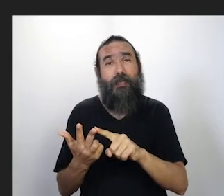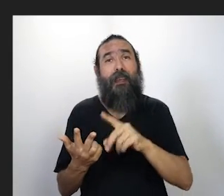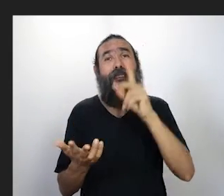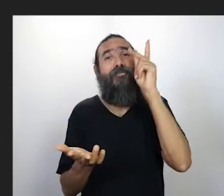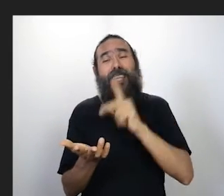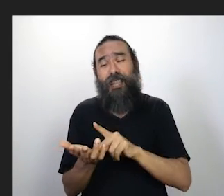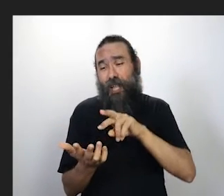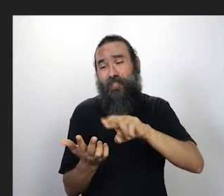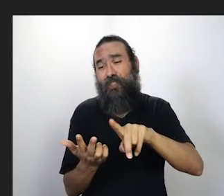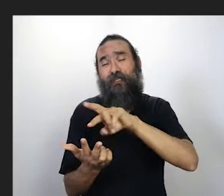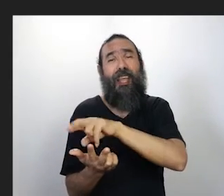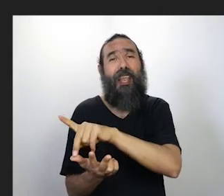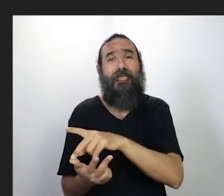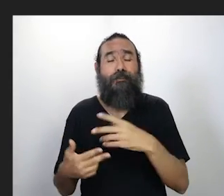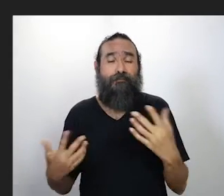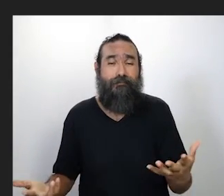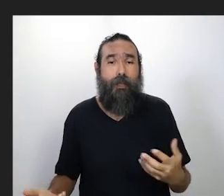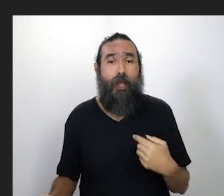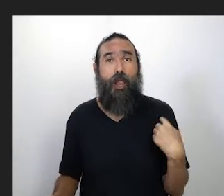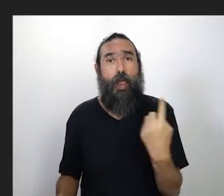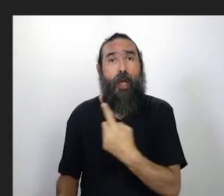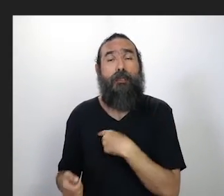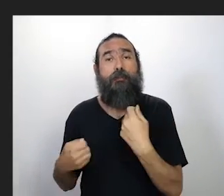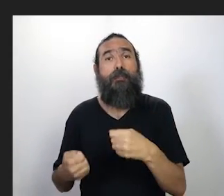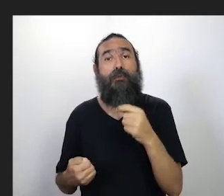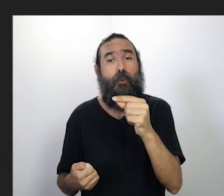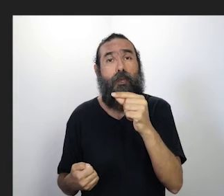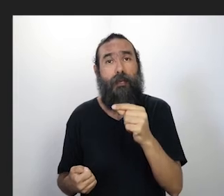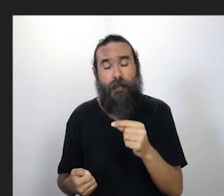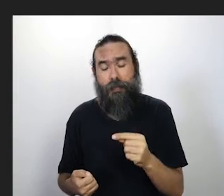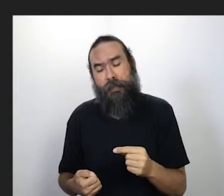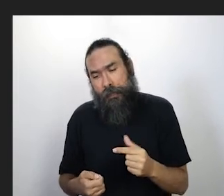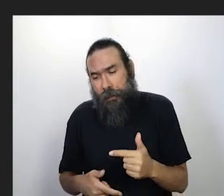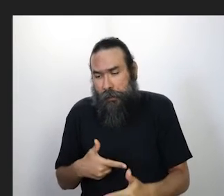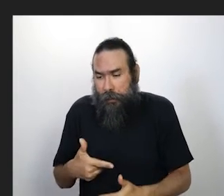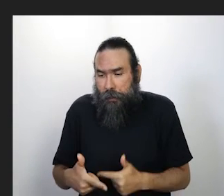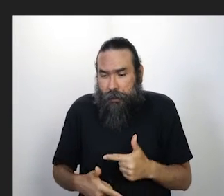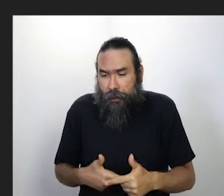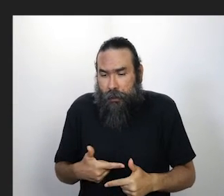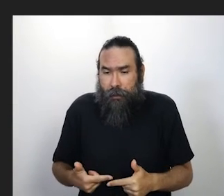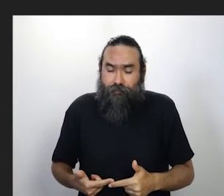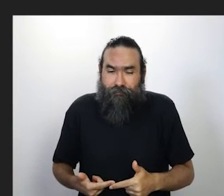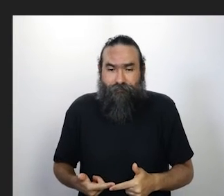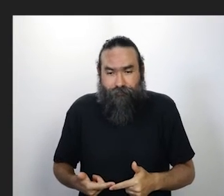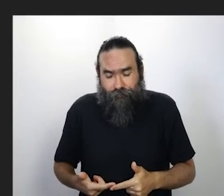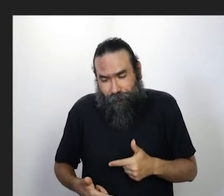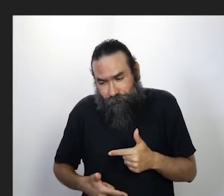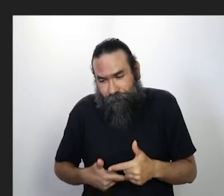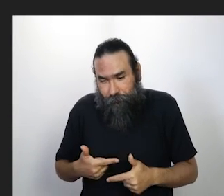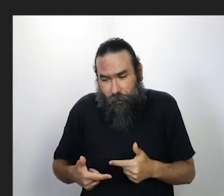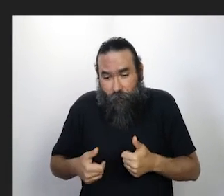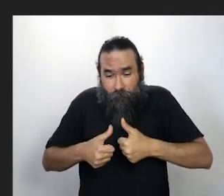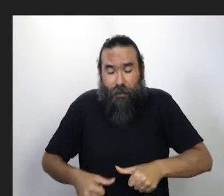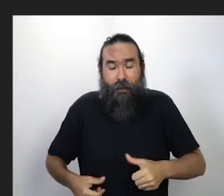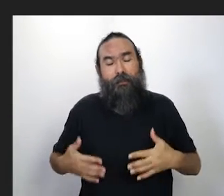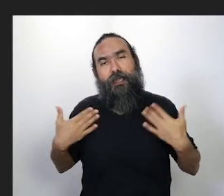paralelas, assim, mas a gente consegue preservar essa felicidade aqui e,